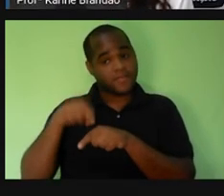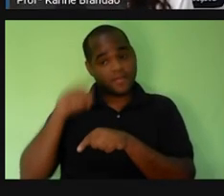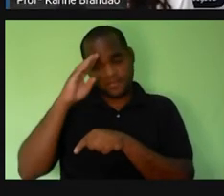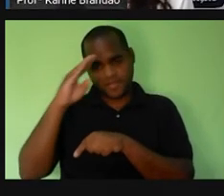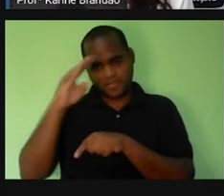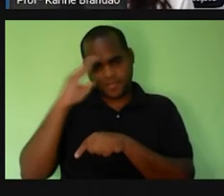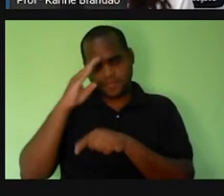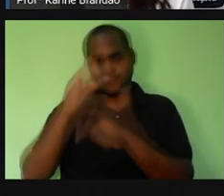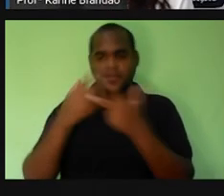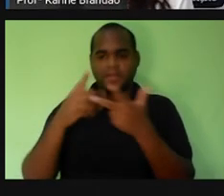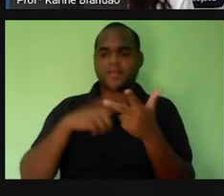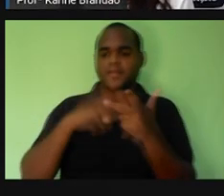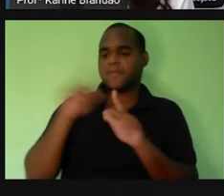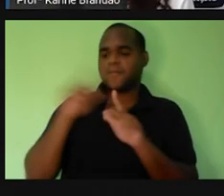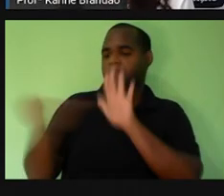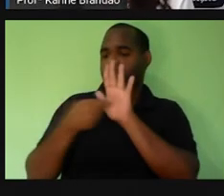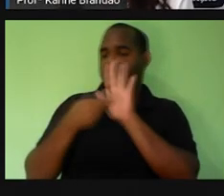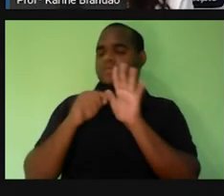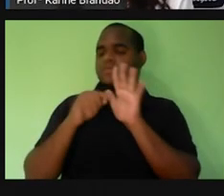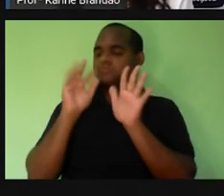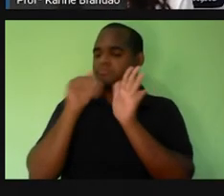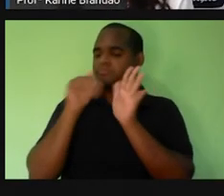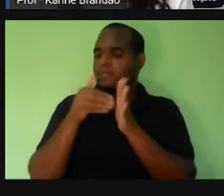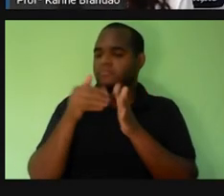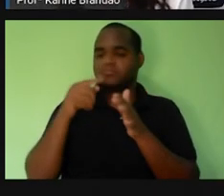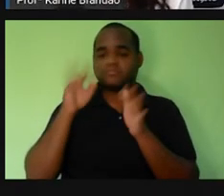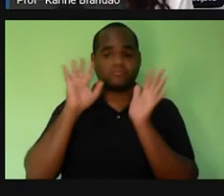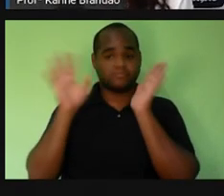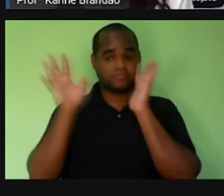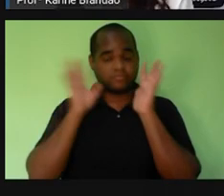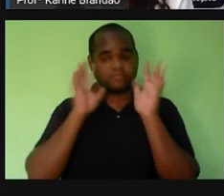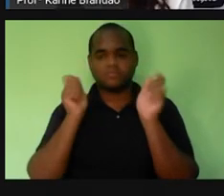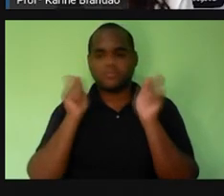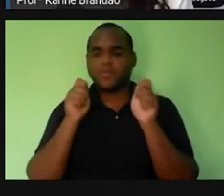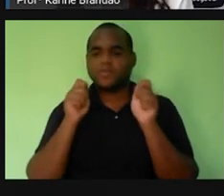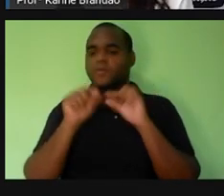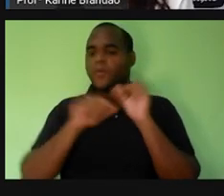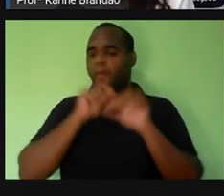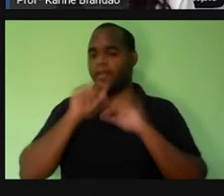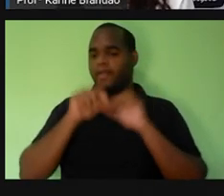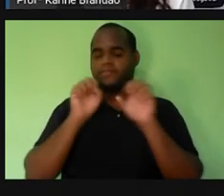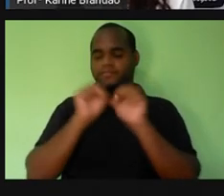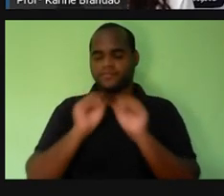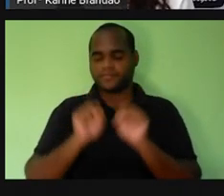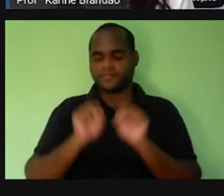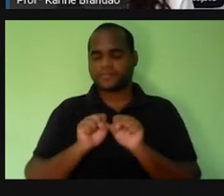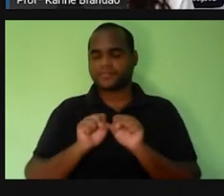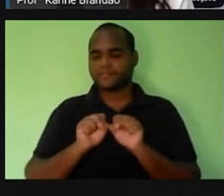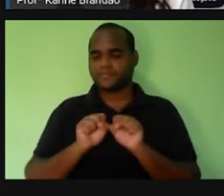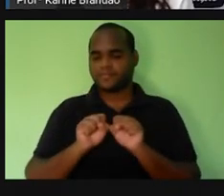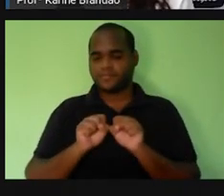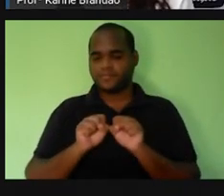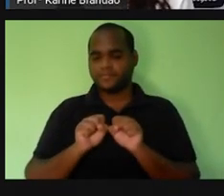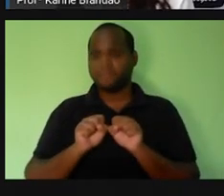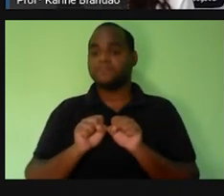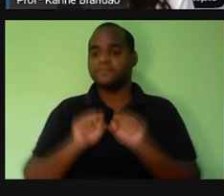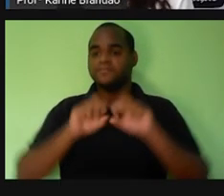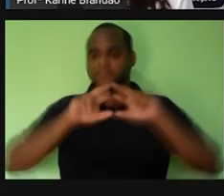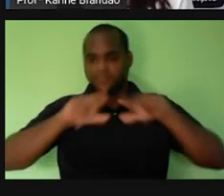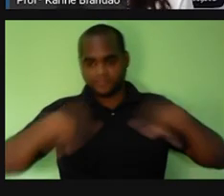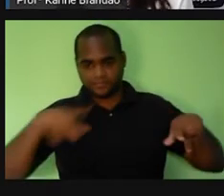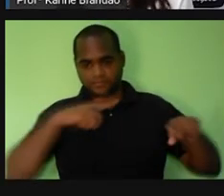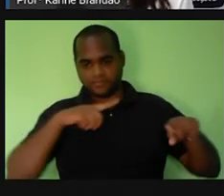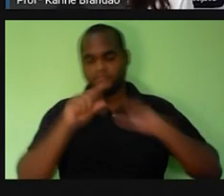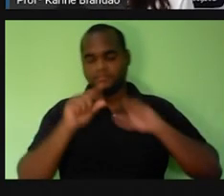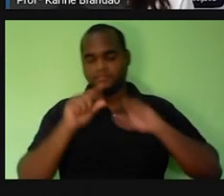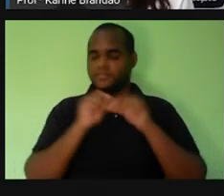Para um objetivo final em comum, vamos pensar assim, geram um sistema. E que vários sistemas, em